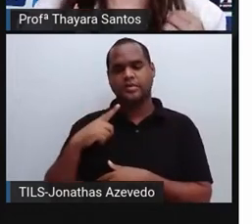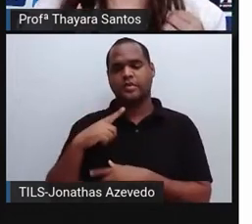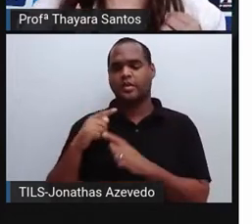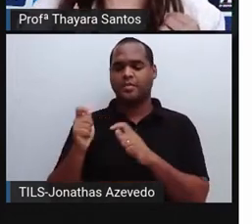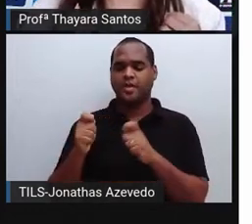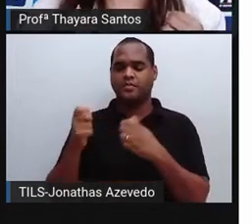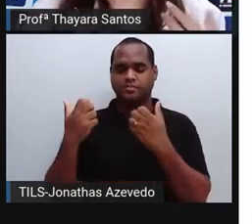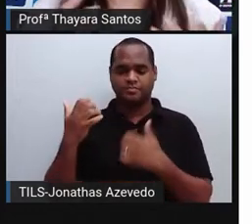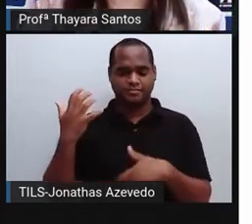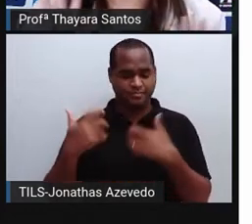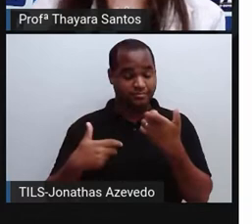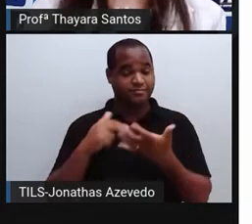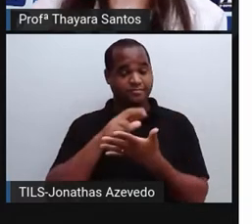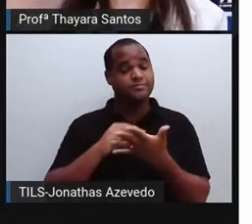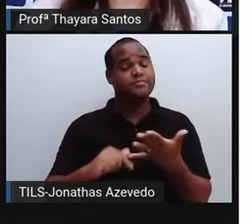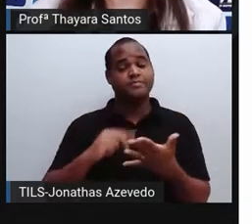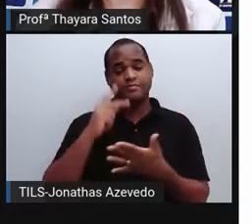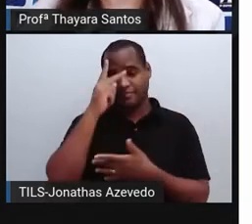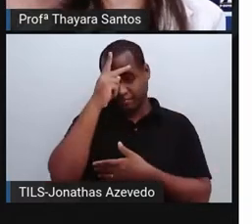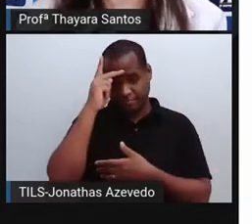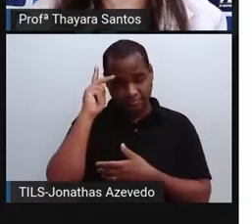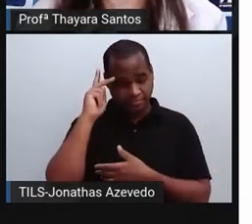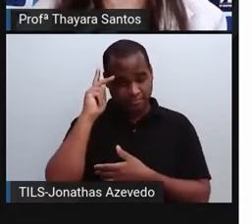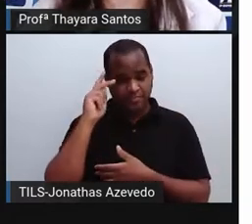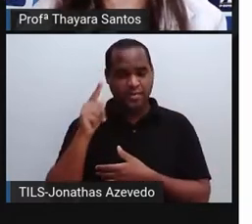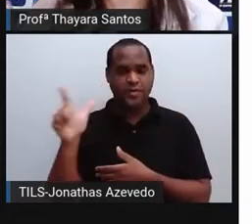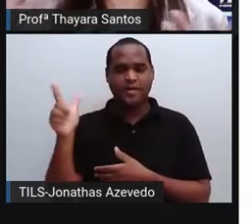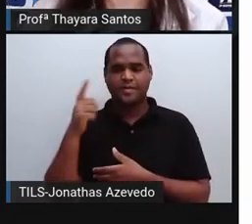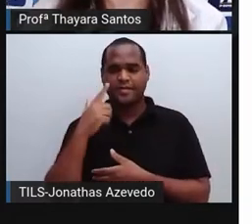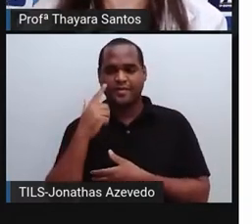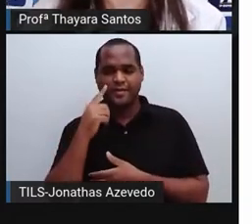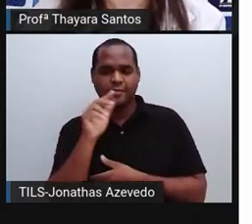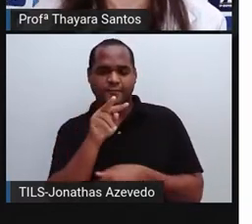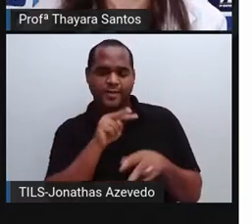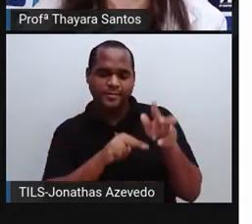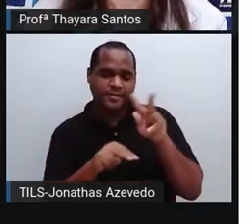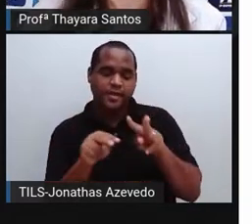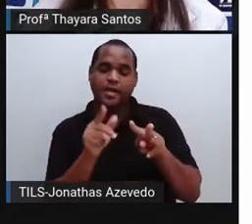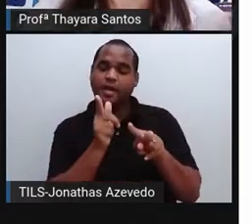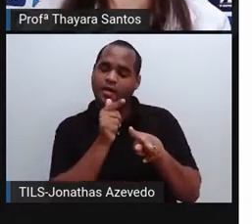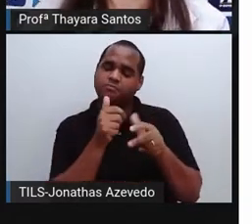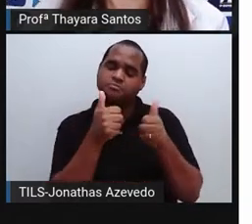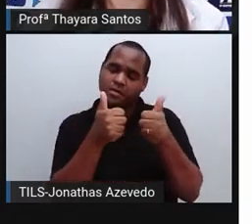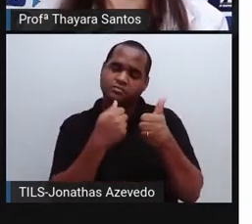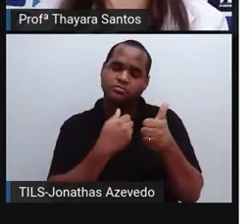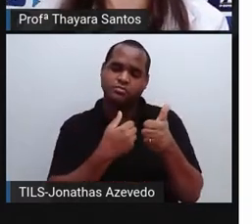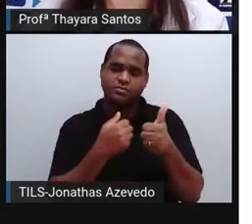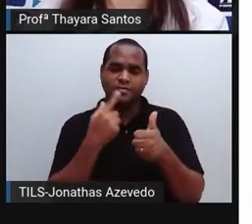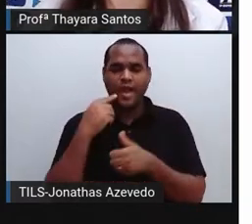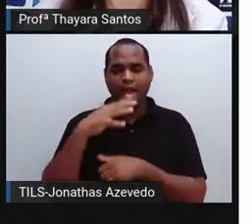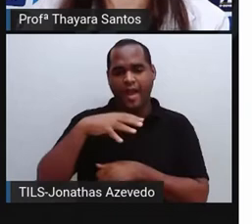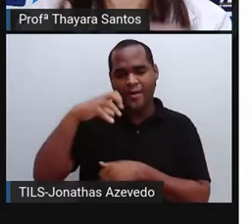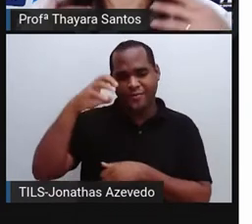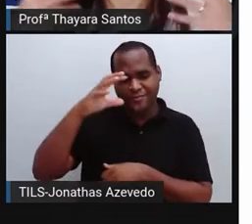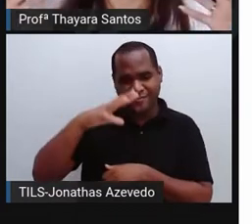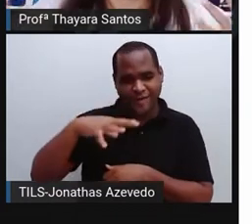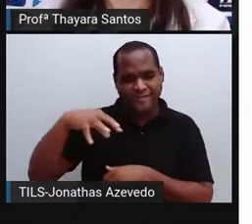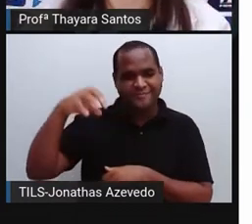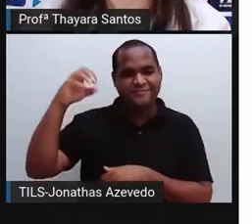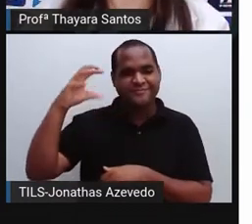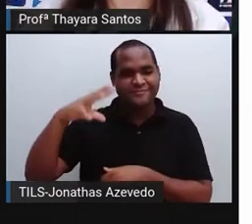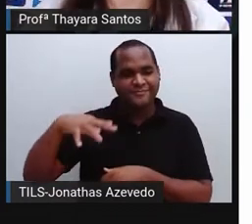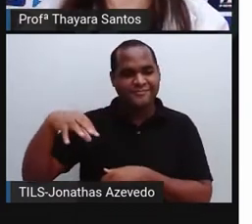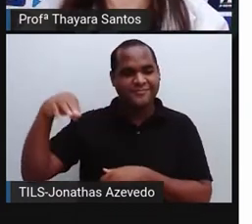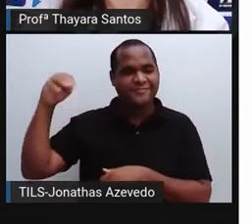a nossa espécie, para os seres humanos. Mas se a gente olhar para outros organismos, por exemplo, a água-viva, como o nome já está dizendo, né, gente? Ela tem